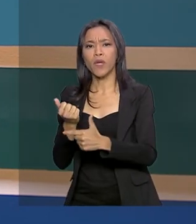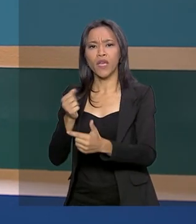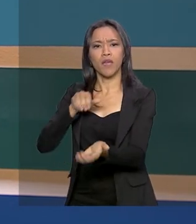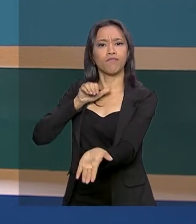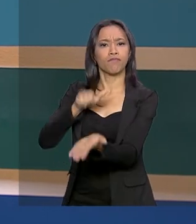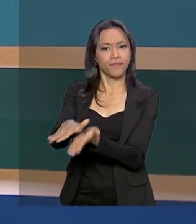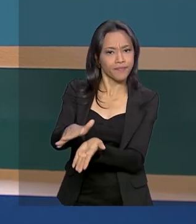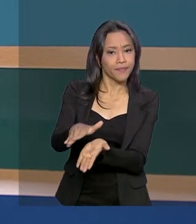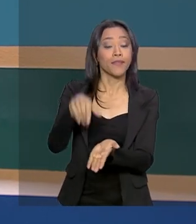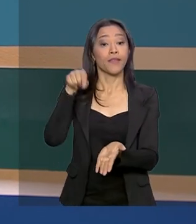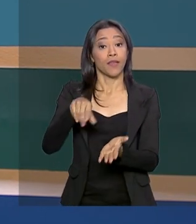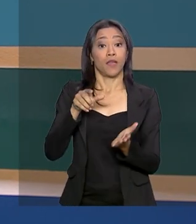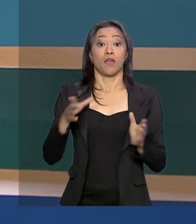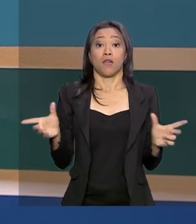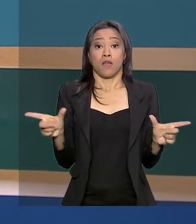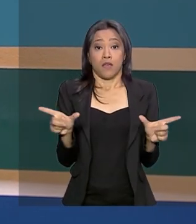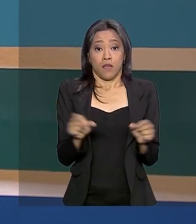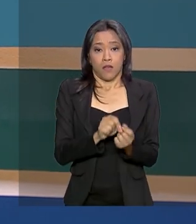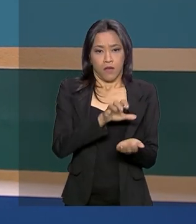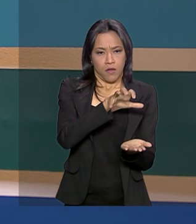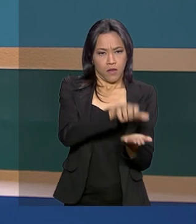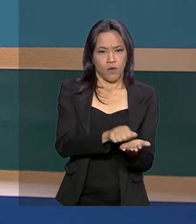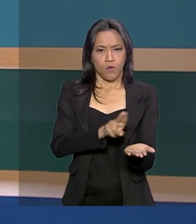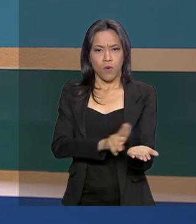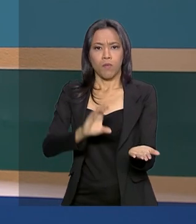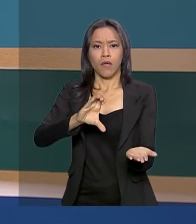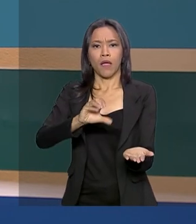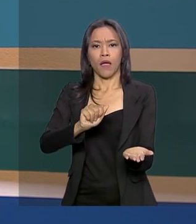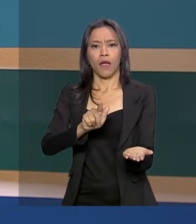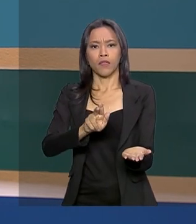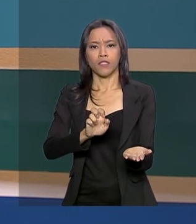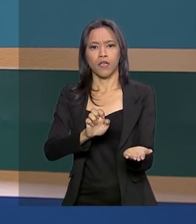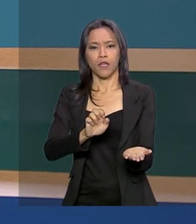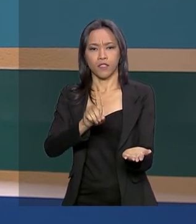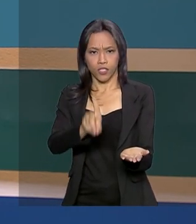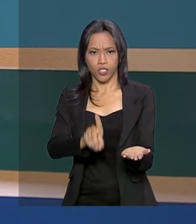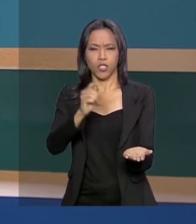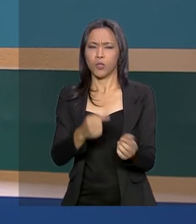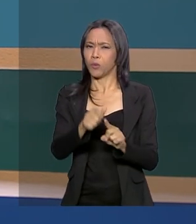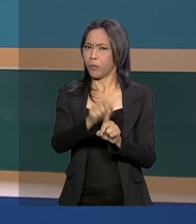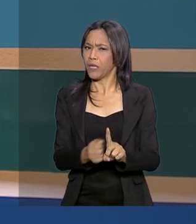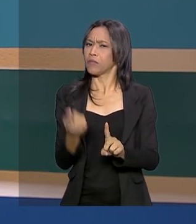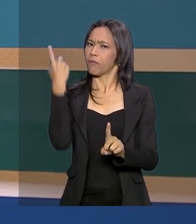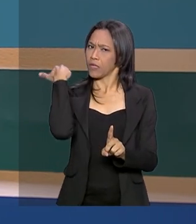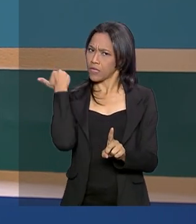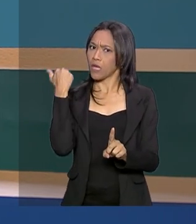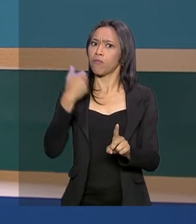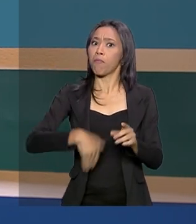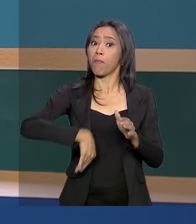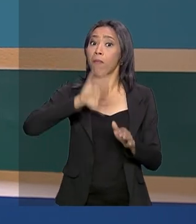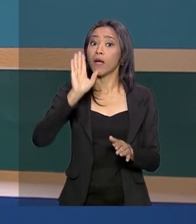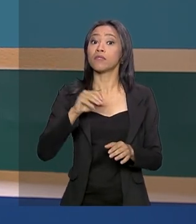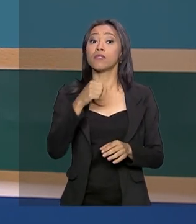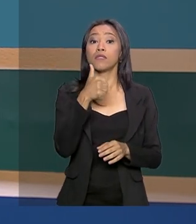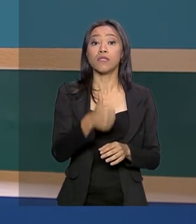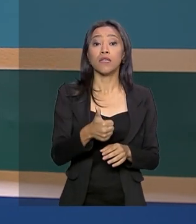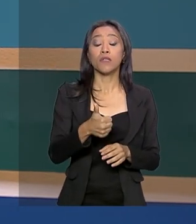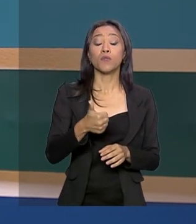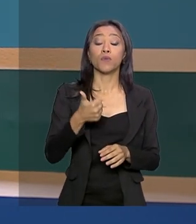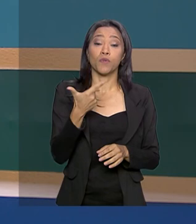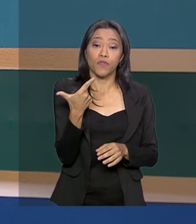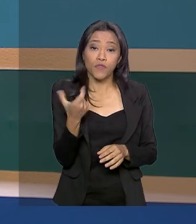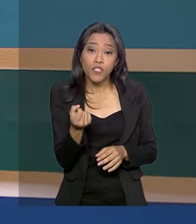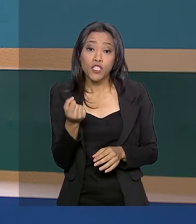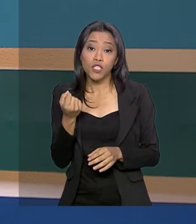Cadastro Geral de Empregados e Desempregados, o Caged, foram criados no mês passado mais de 121 mil